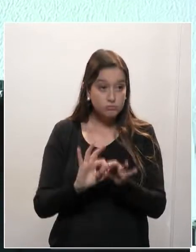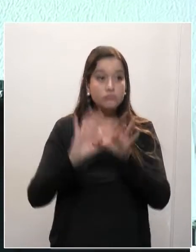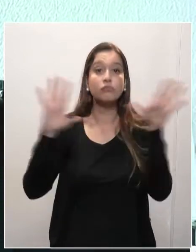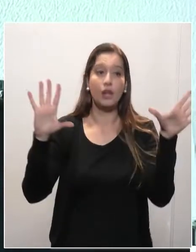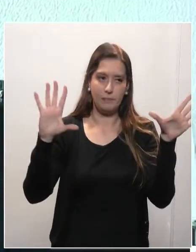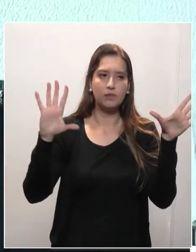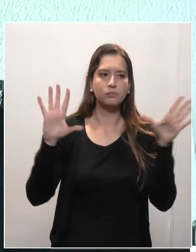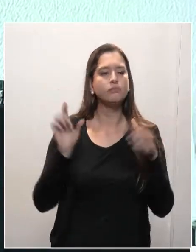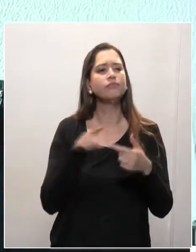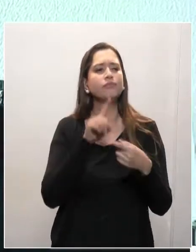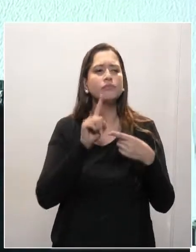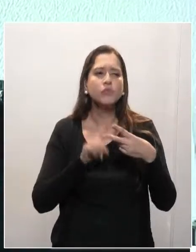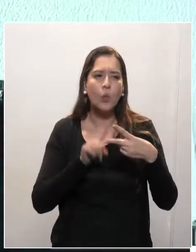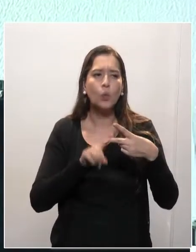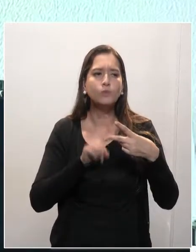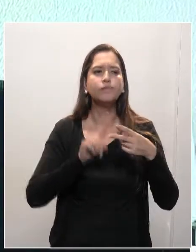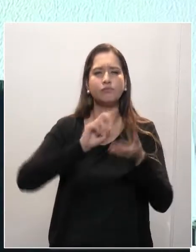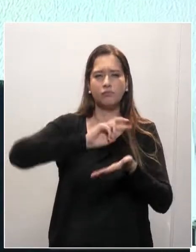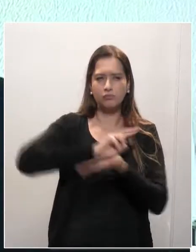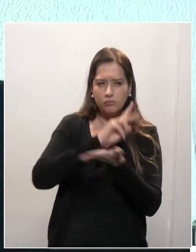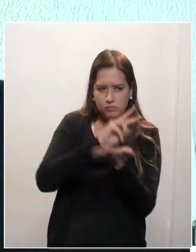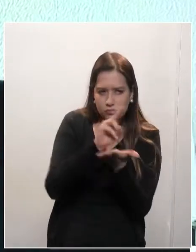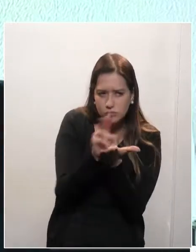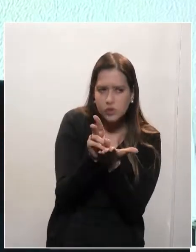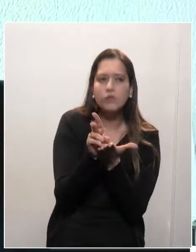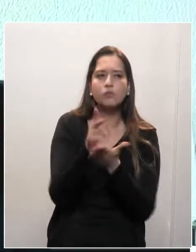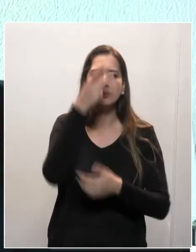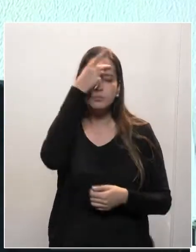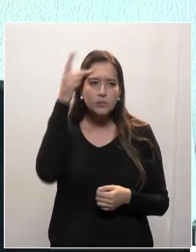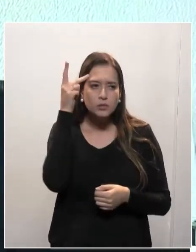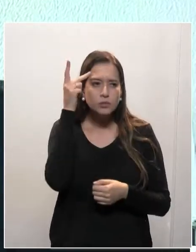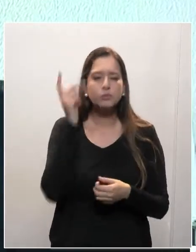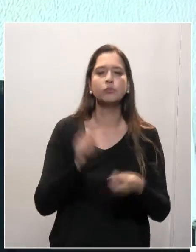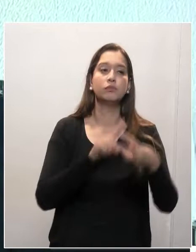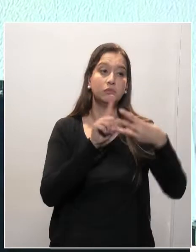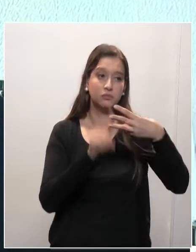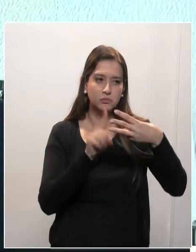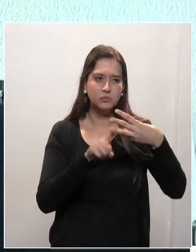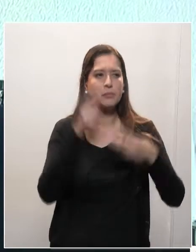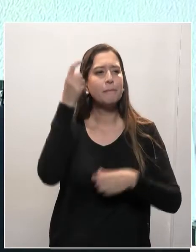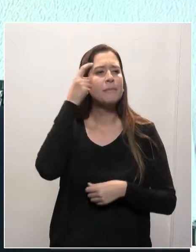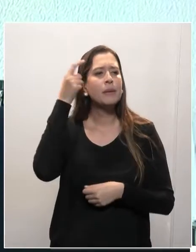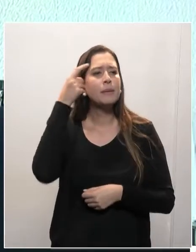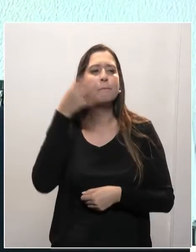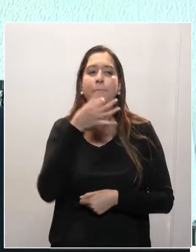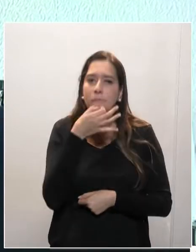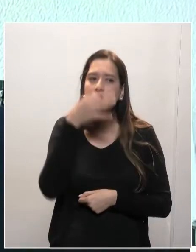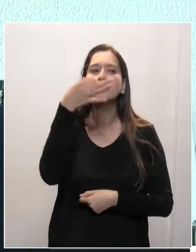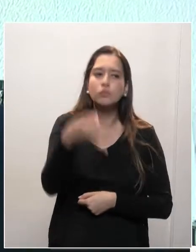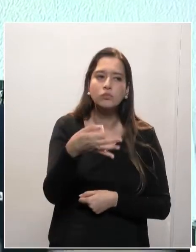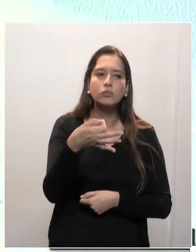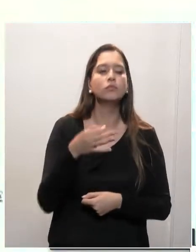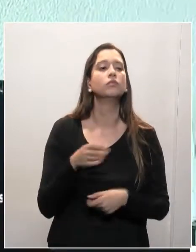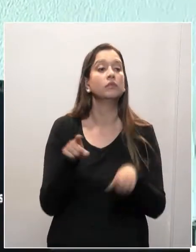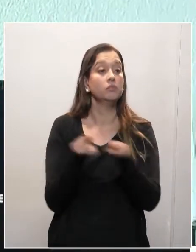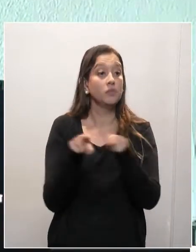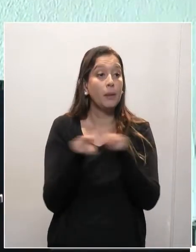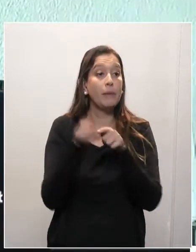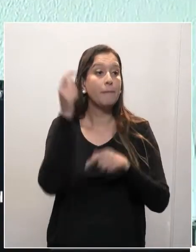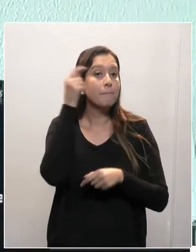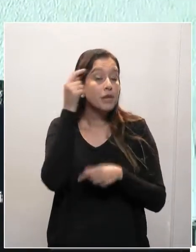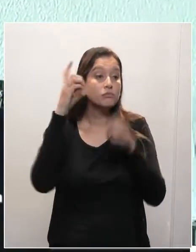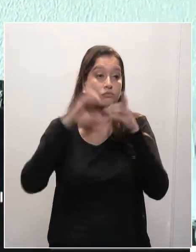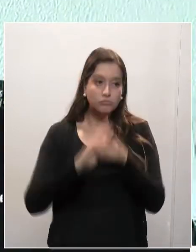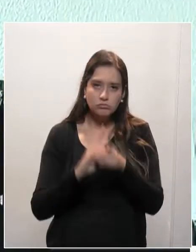diversidade, a essência do pensamento crítico e também a educação democrática. Presidente Taiano,